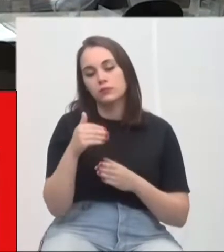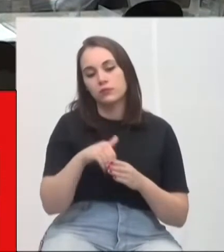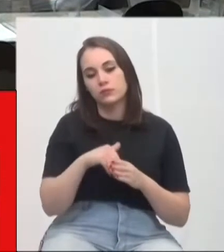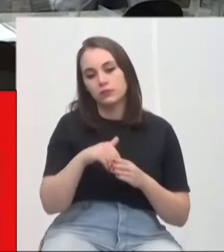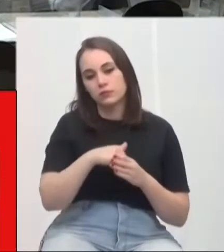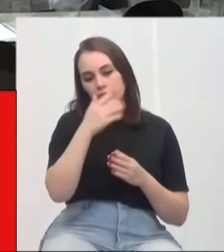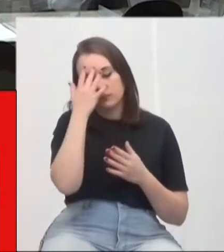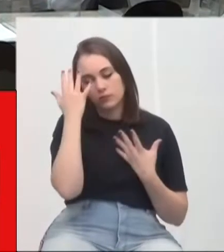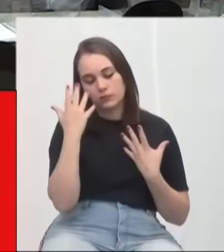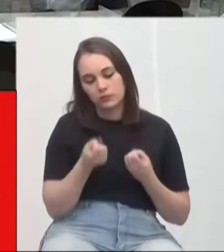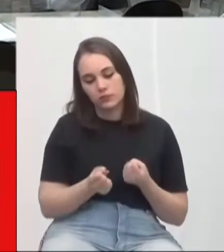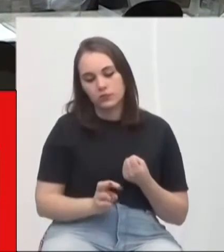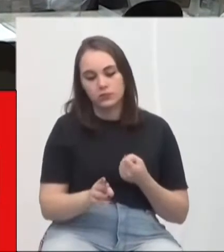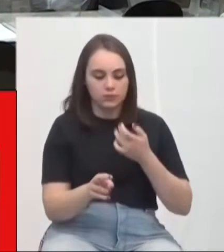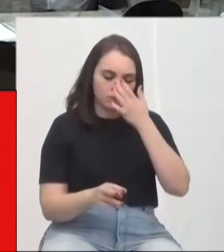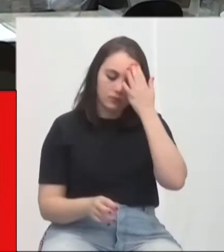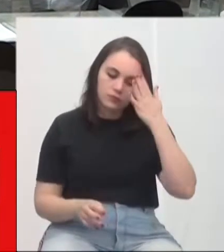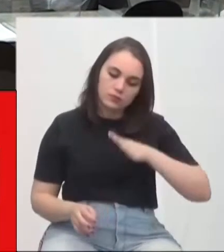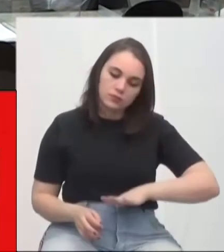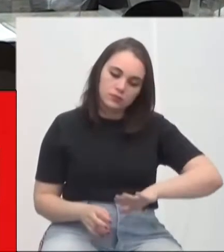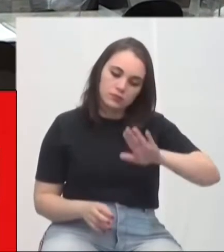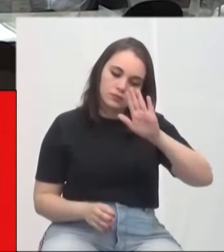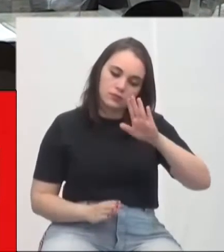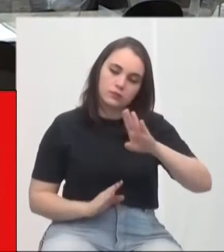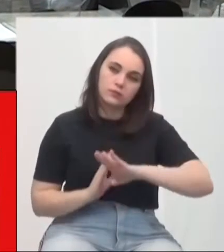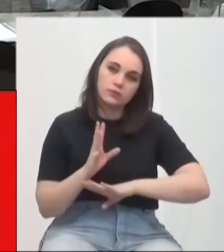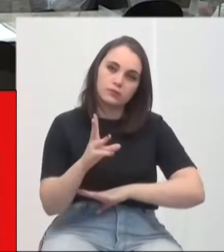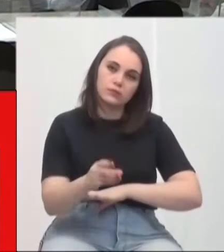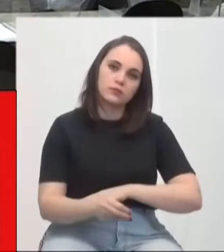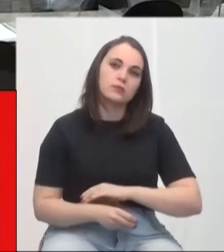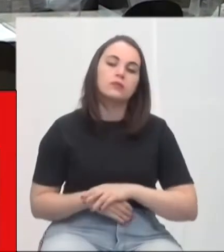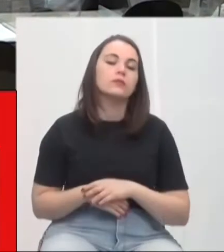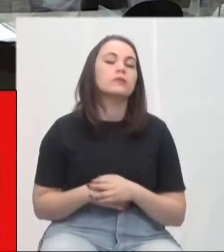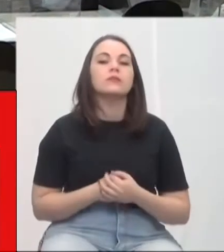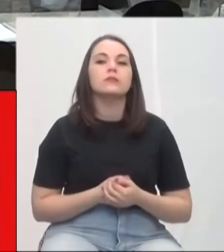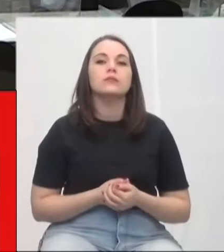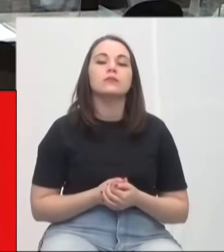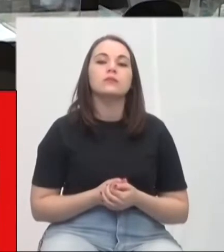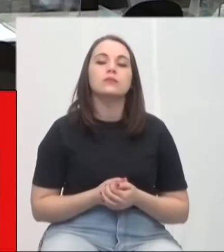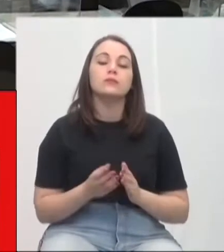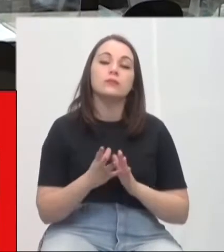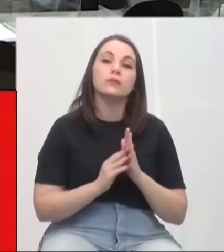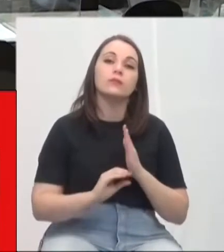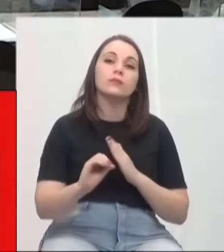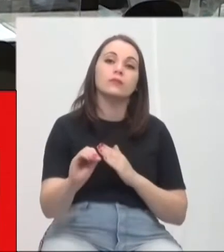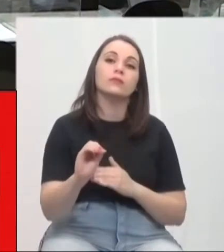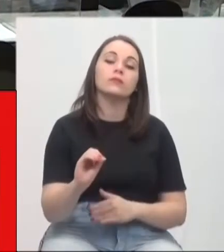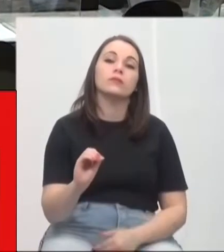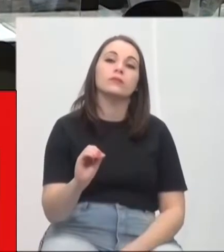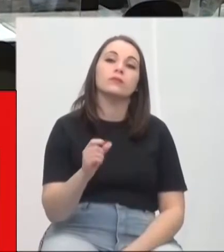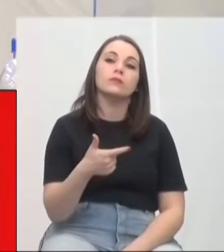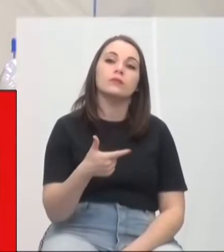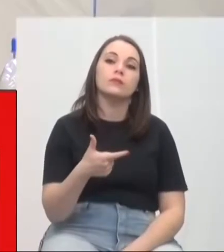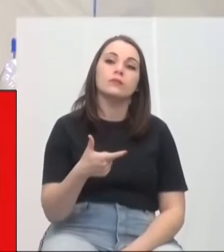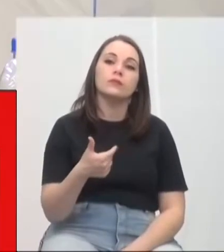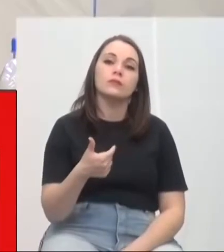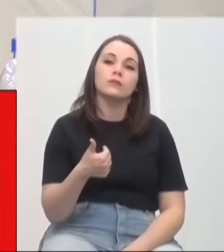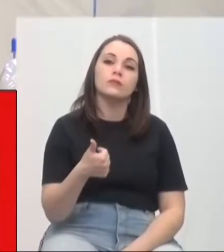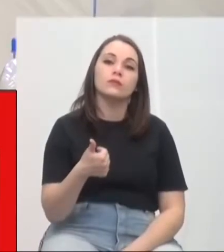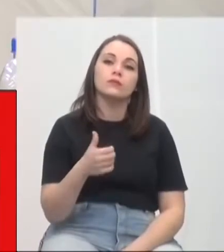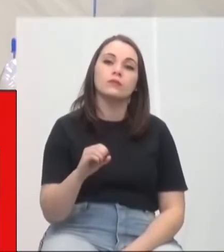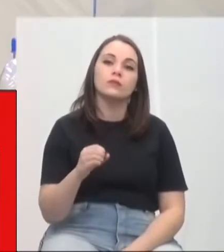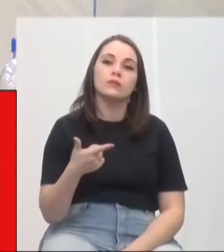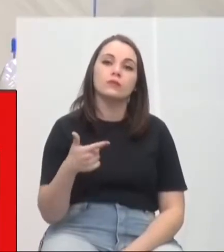votação. Favorável, se permaneça como estão, contrários se manifestem. Aprovado por unanimidade. Indicação 10, 27, 20,